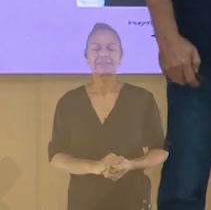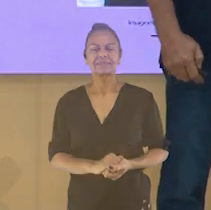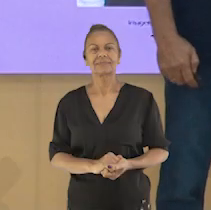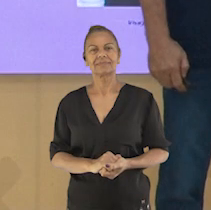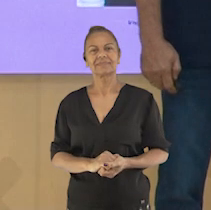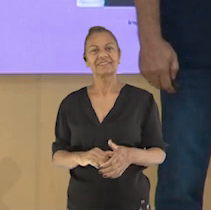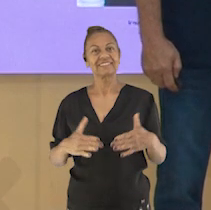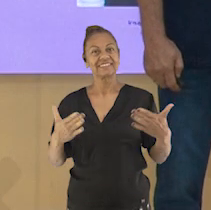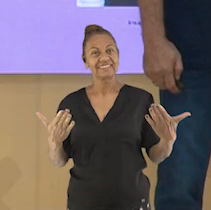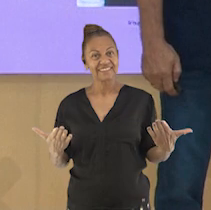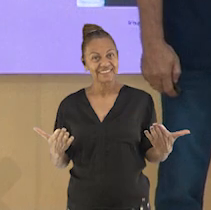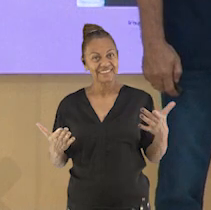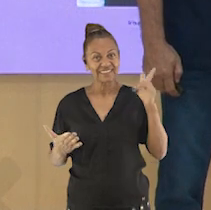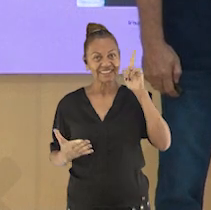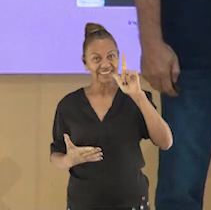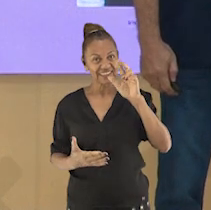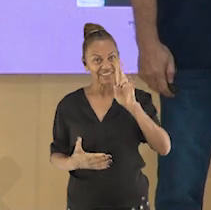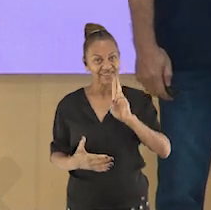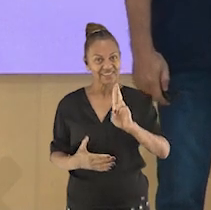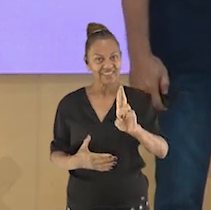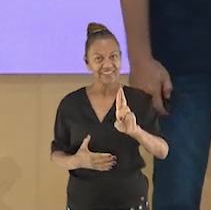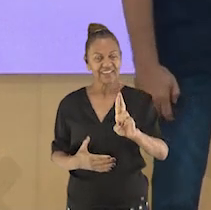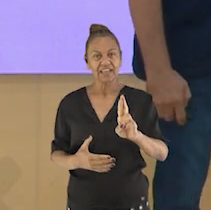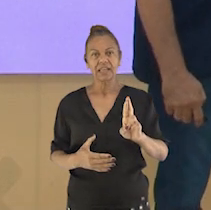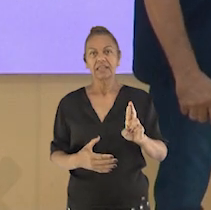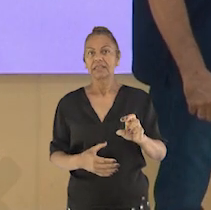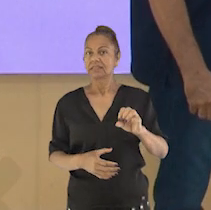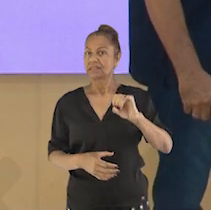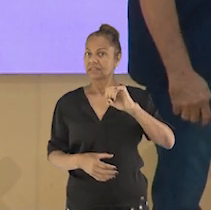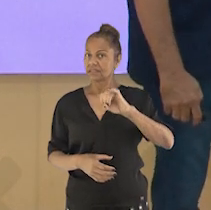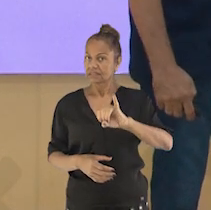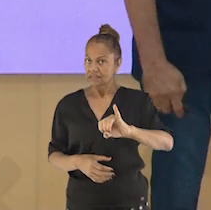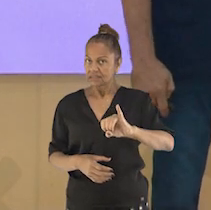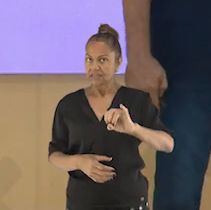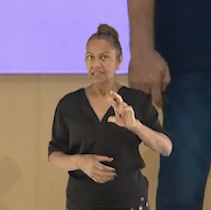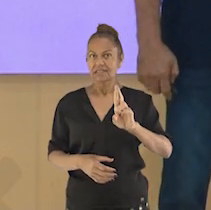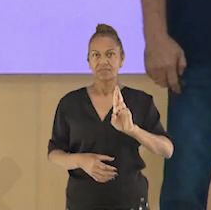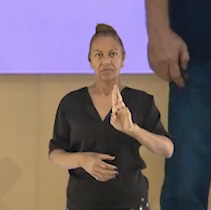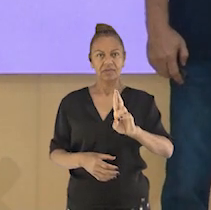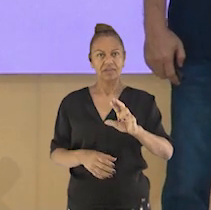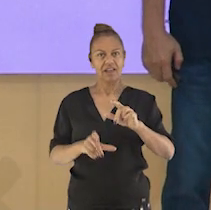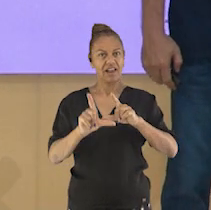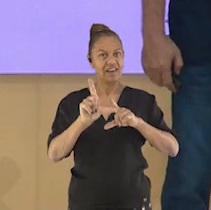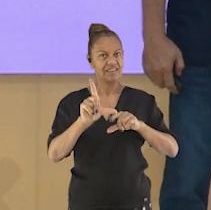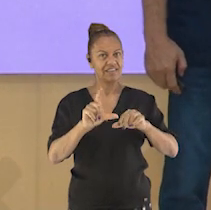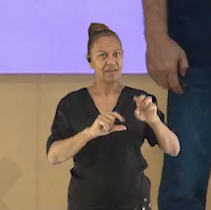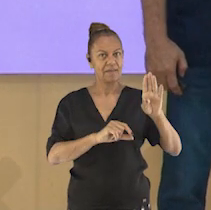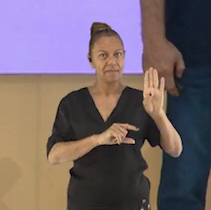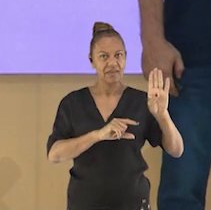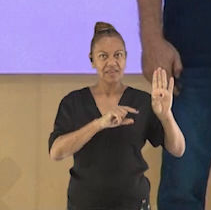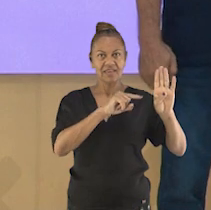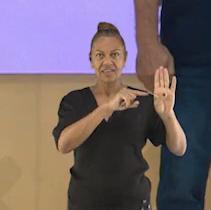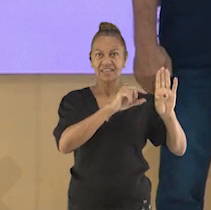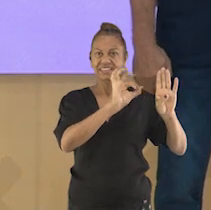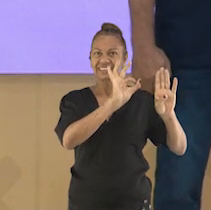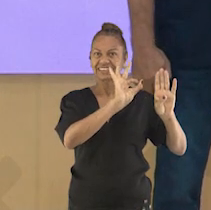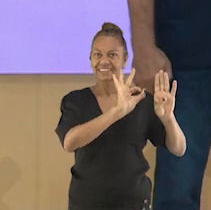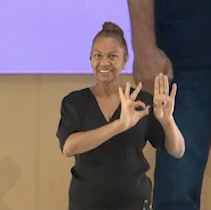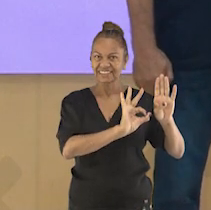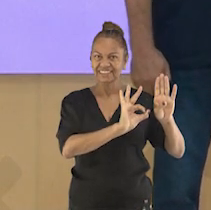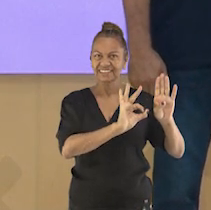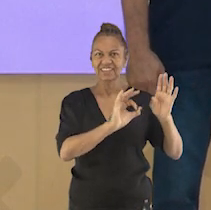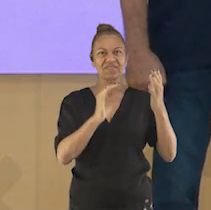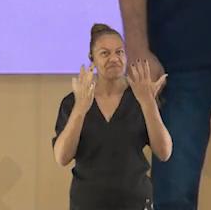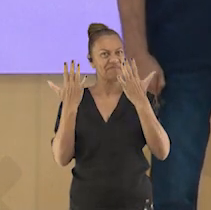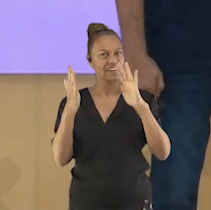E aí, responderam? Bem, quem respondeu a letra B, acertou? Parabéns!